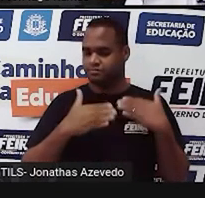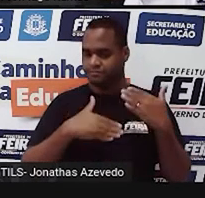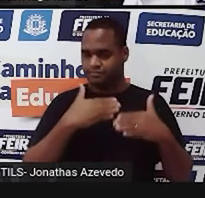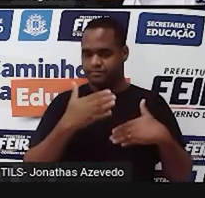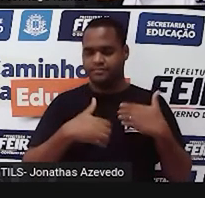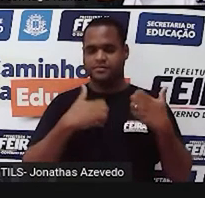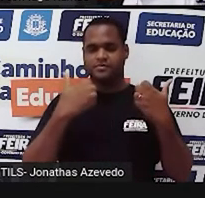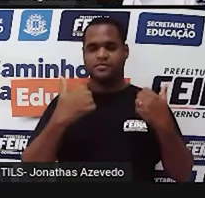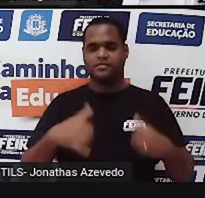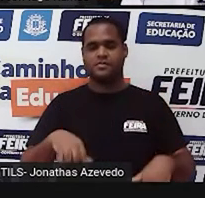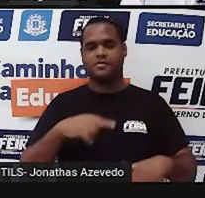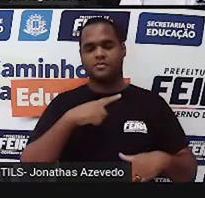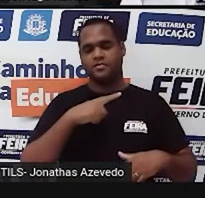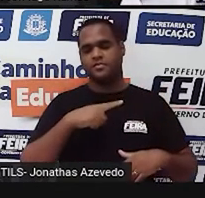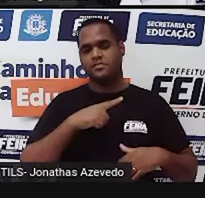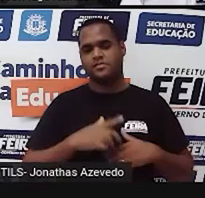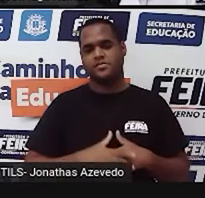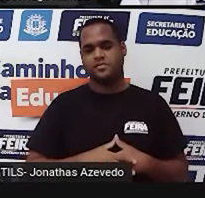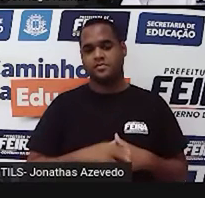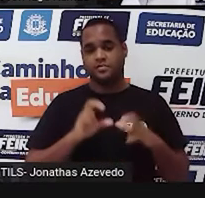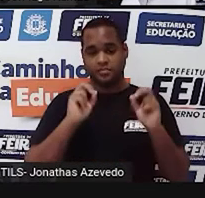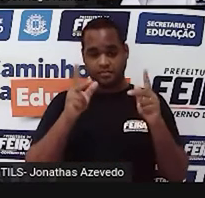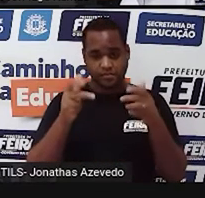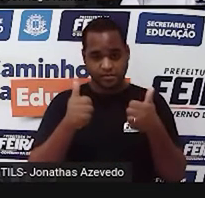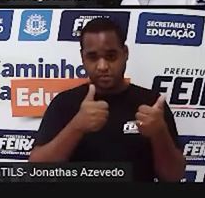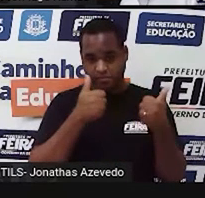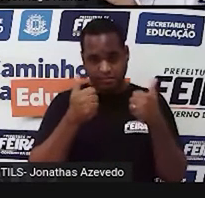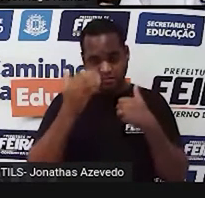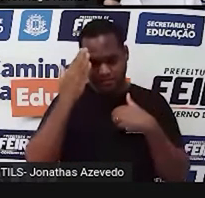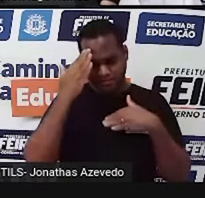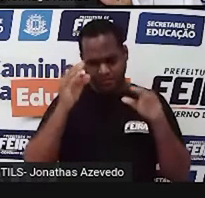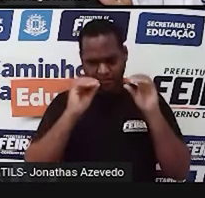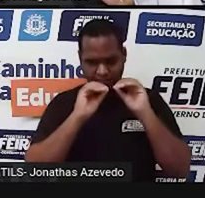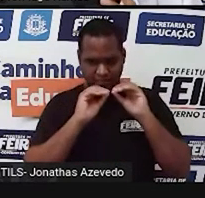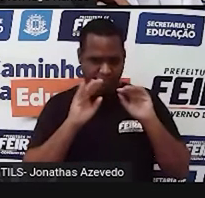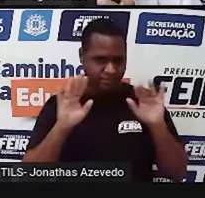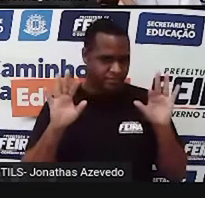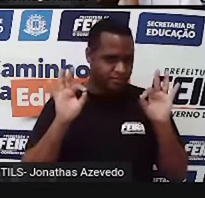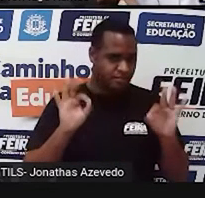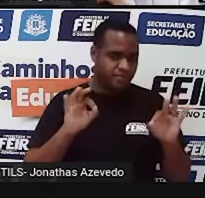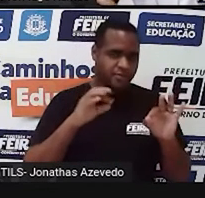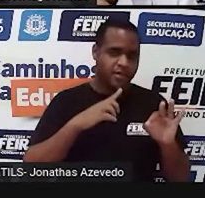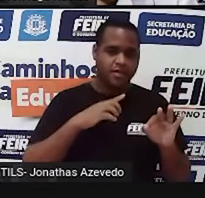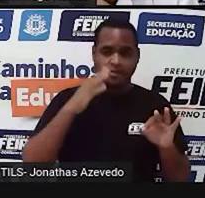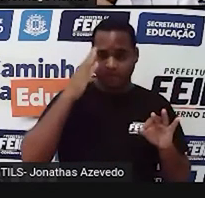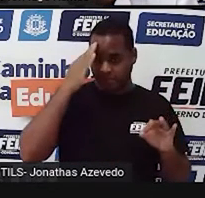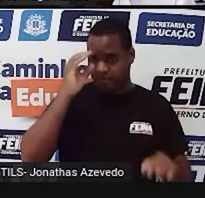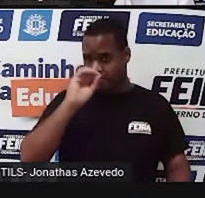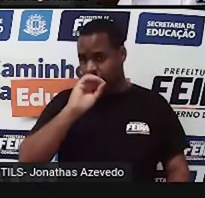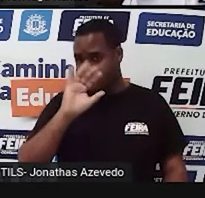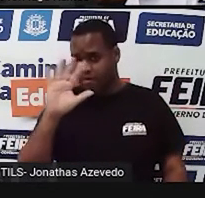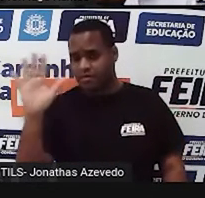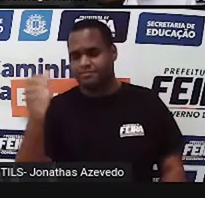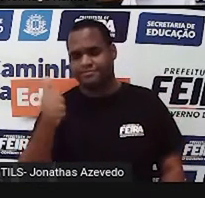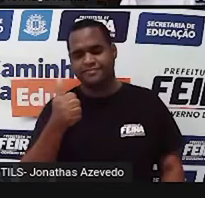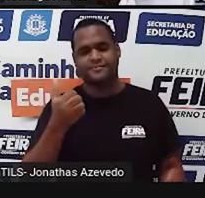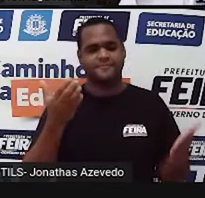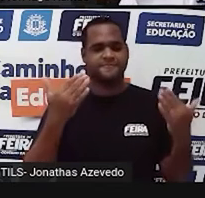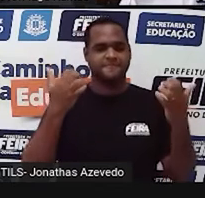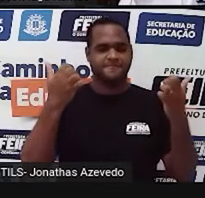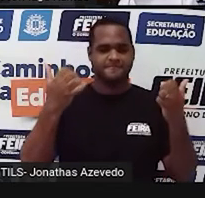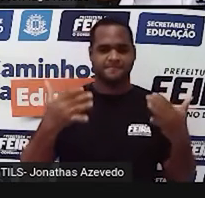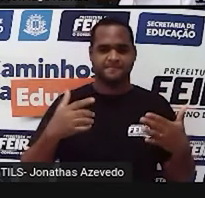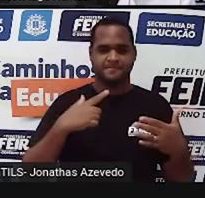sucessivamente. Beleza? Deu para entender aqui? Tá claro? Então vem,